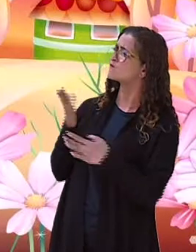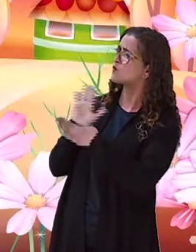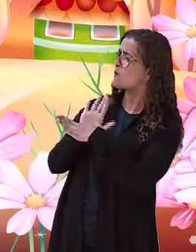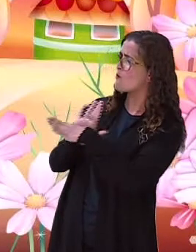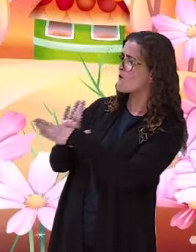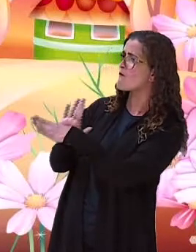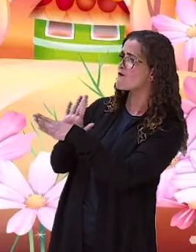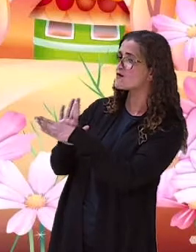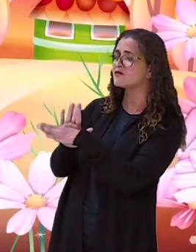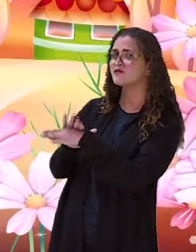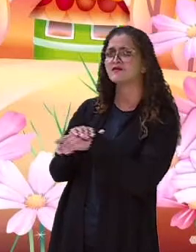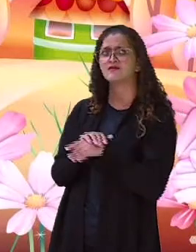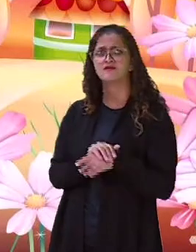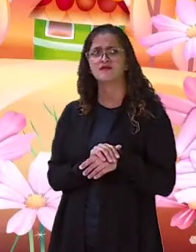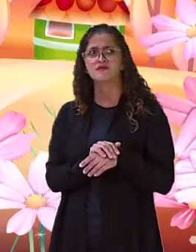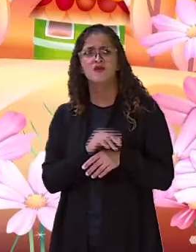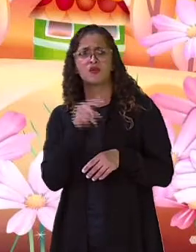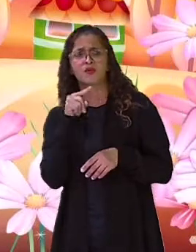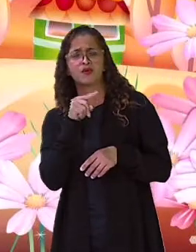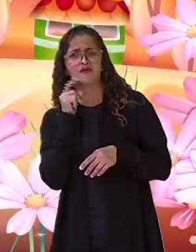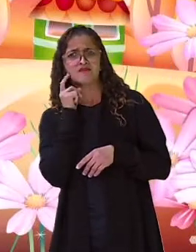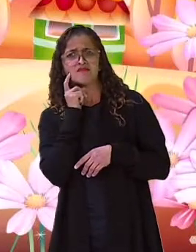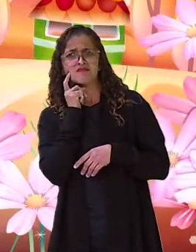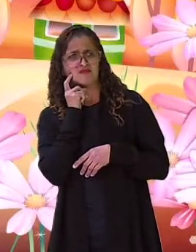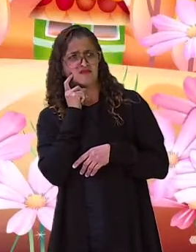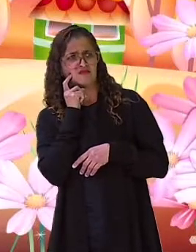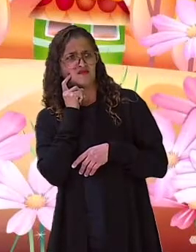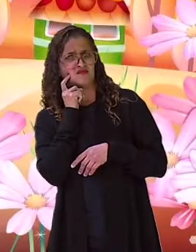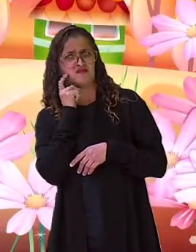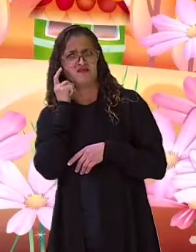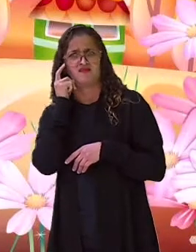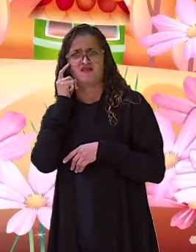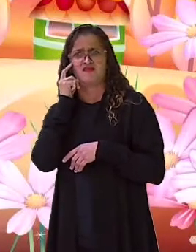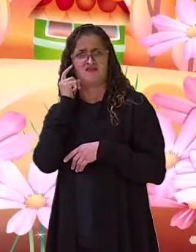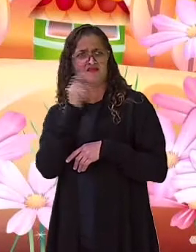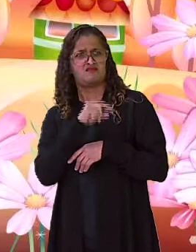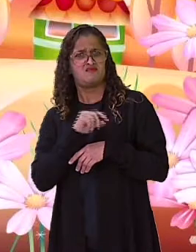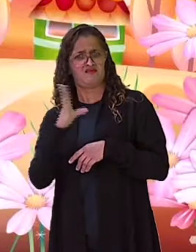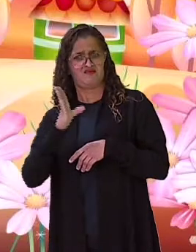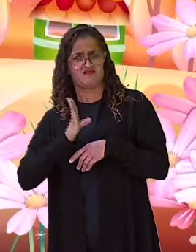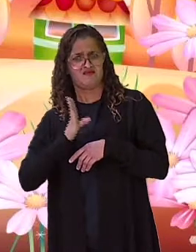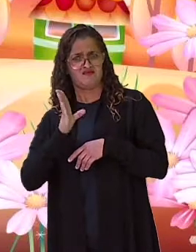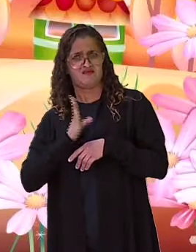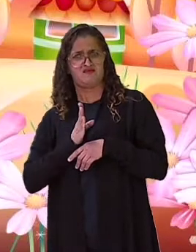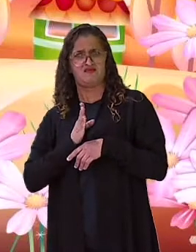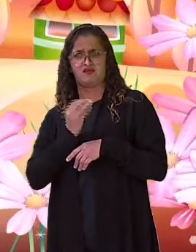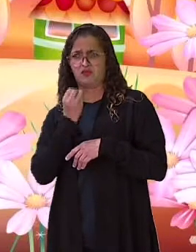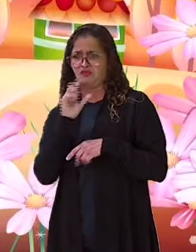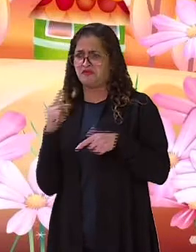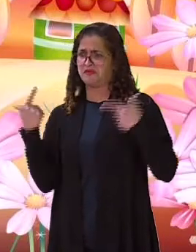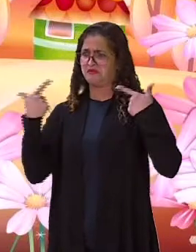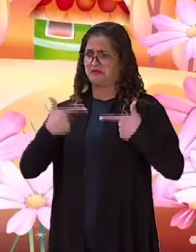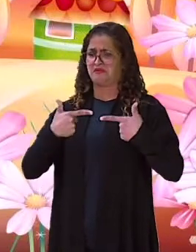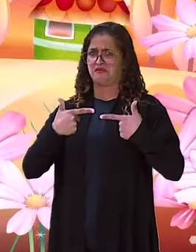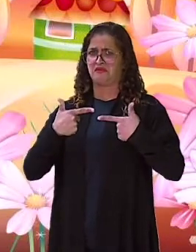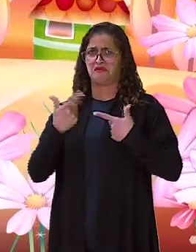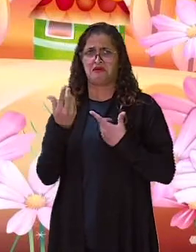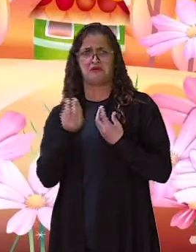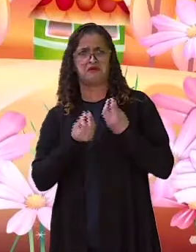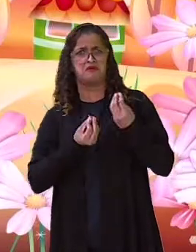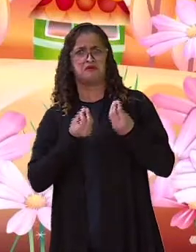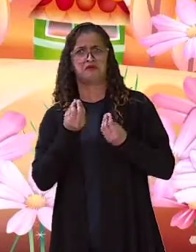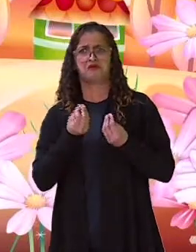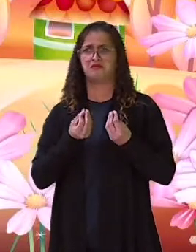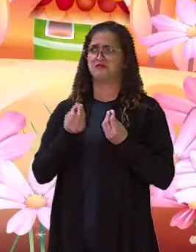com medo, tentando compreender. Riqueza? Boa Sorte? E a